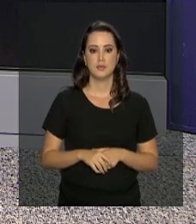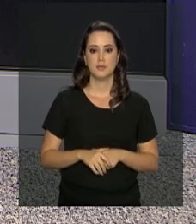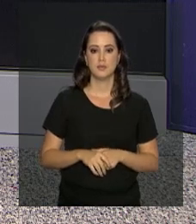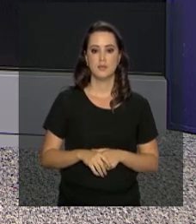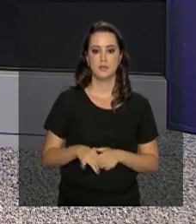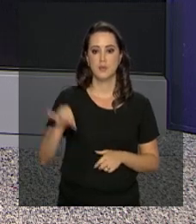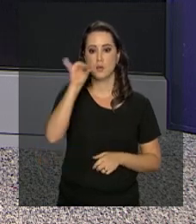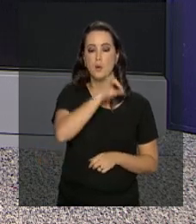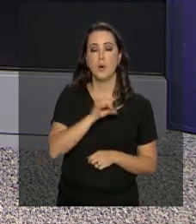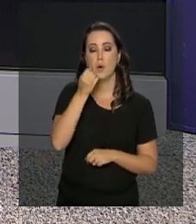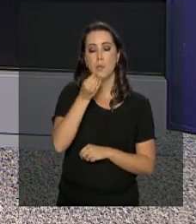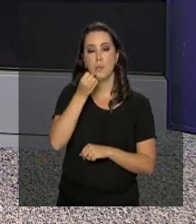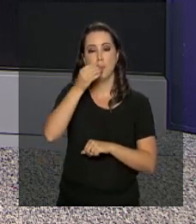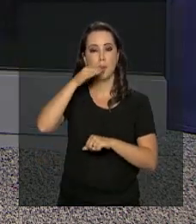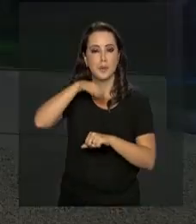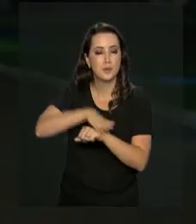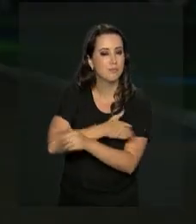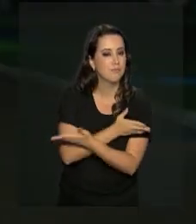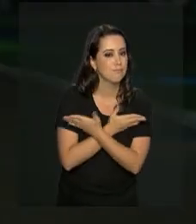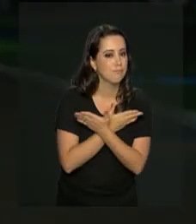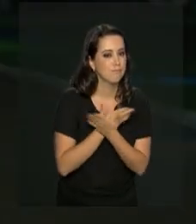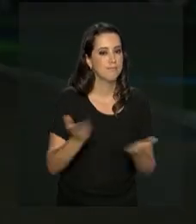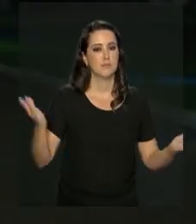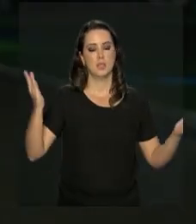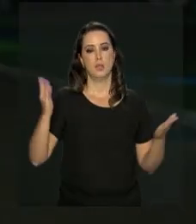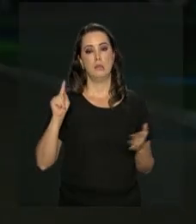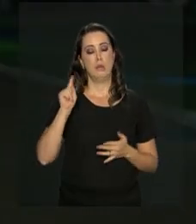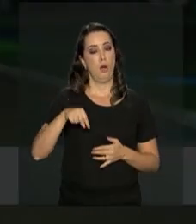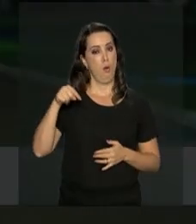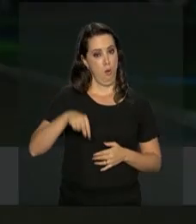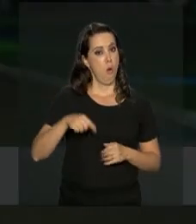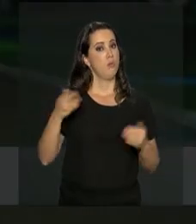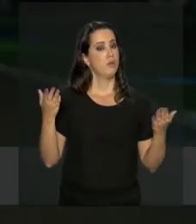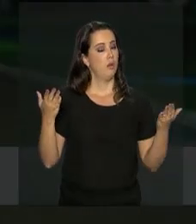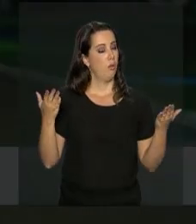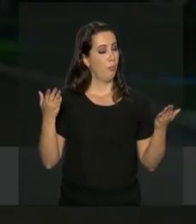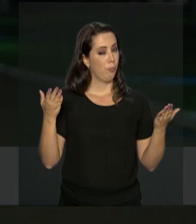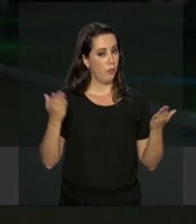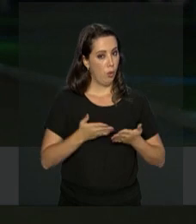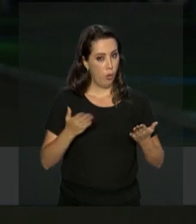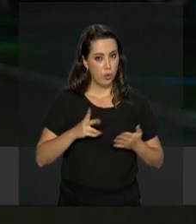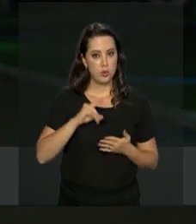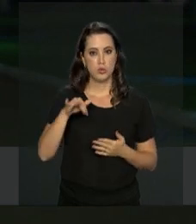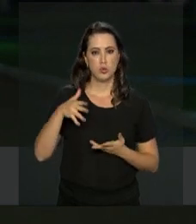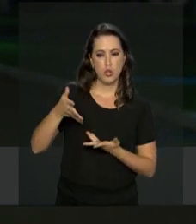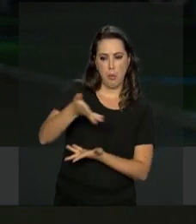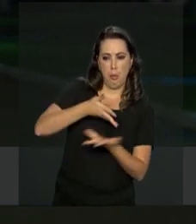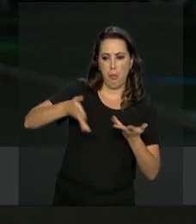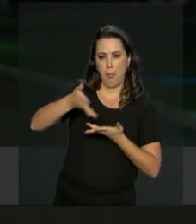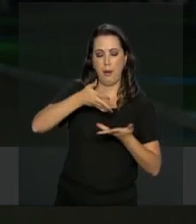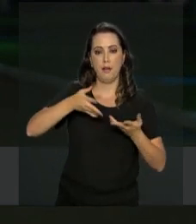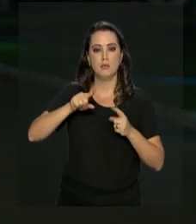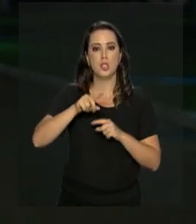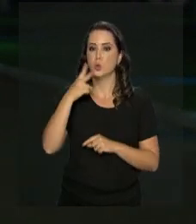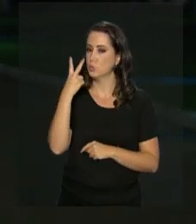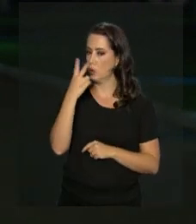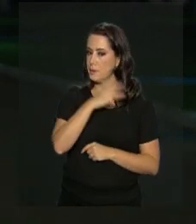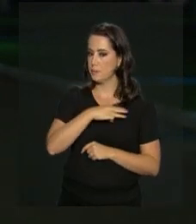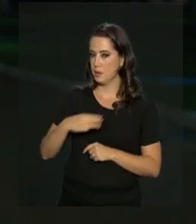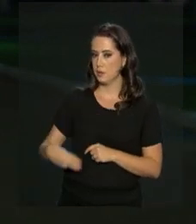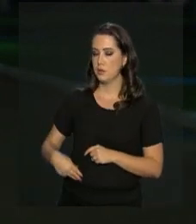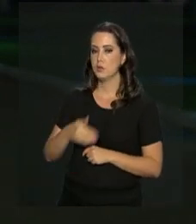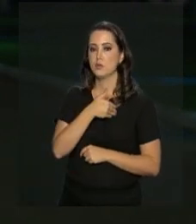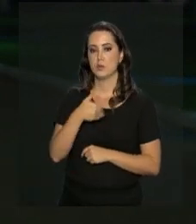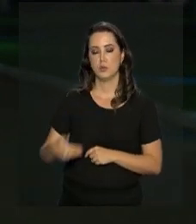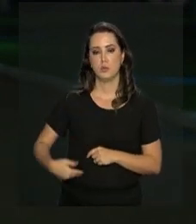Olá, Roberto, boa noite, uma boa noite a todos. Olha, hoje o dia foi movimentado aqui no CCBB. Dois ministros do